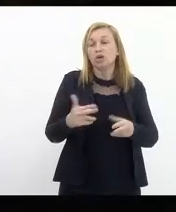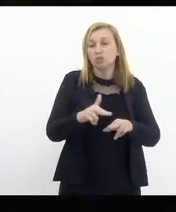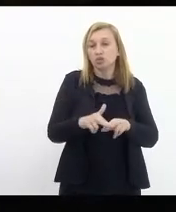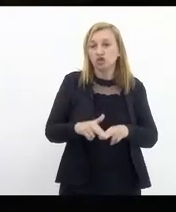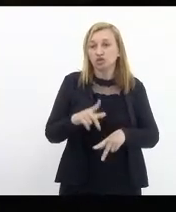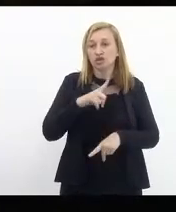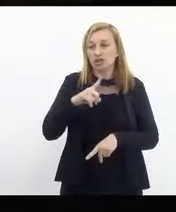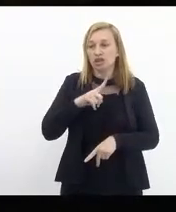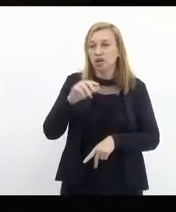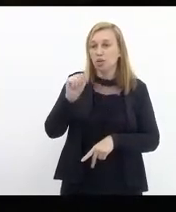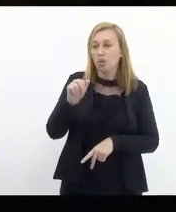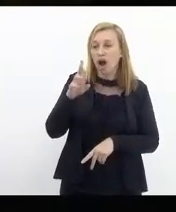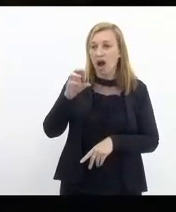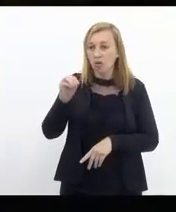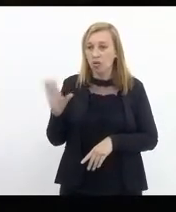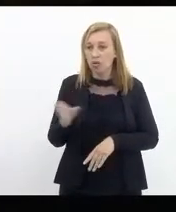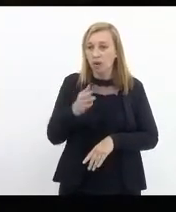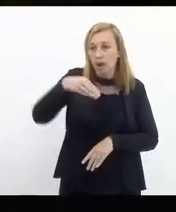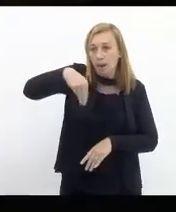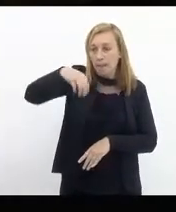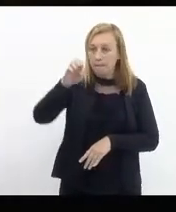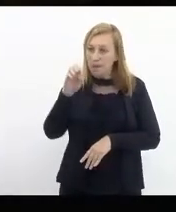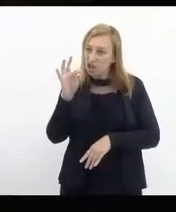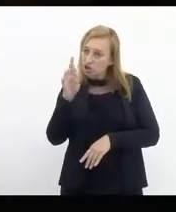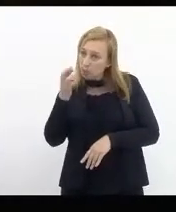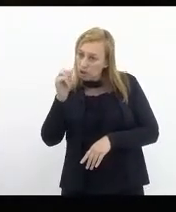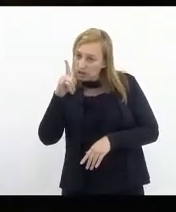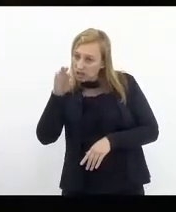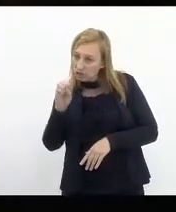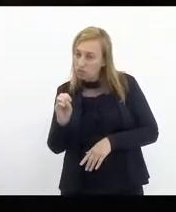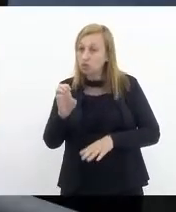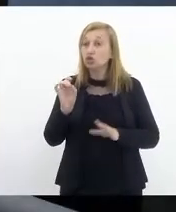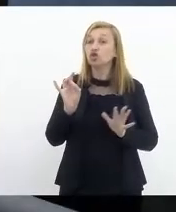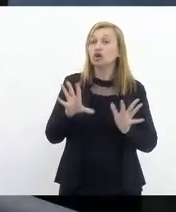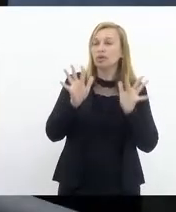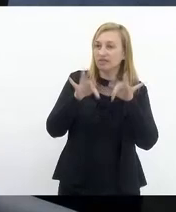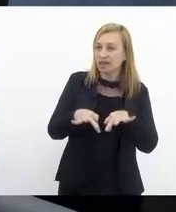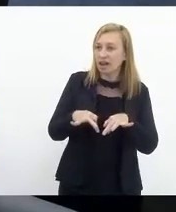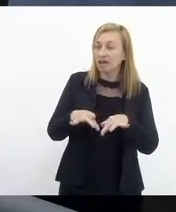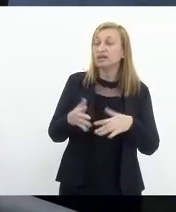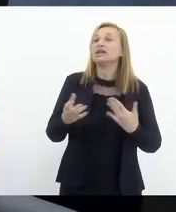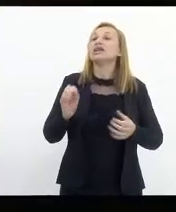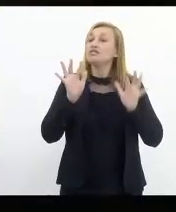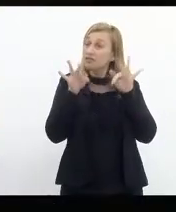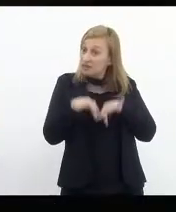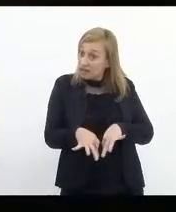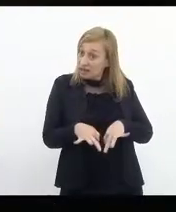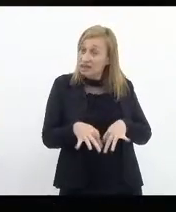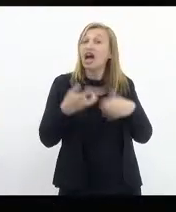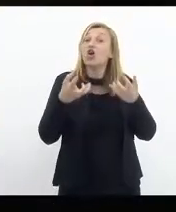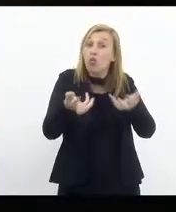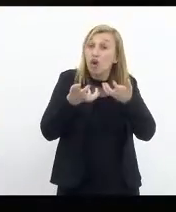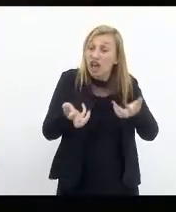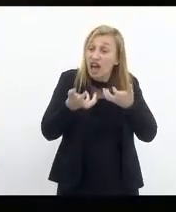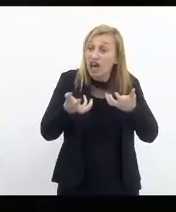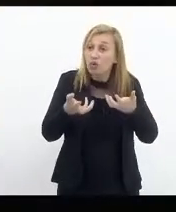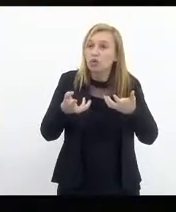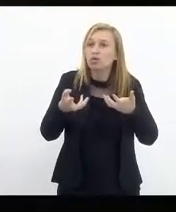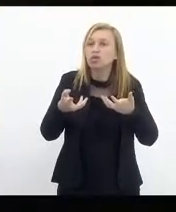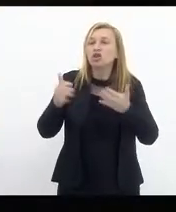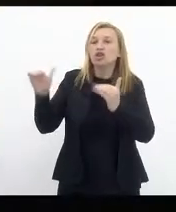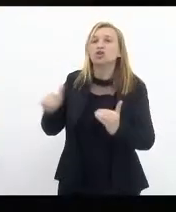arco metropolitano. Grande deputado, só para concluir, favor. Concluindo, eu quero que o nobre